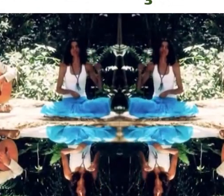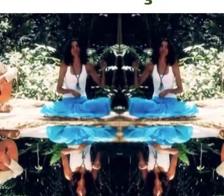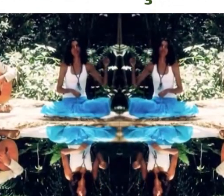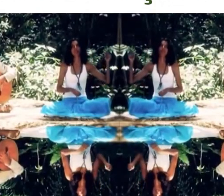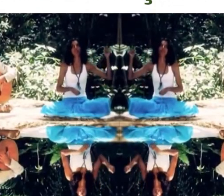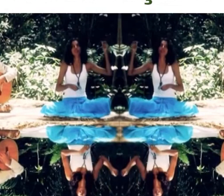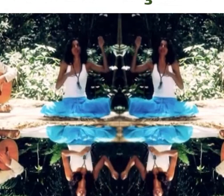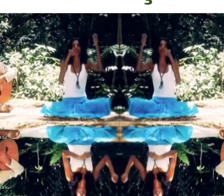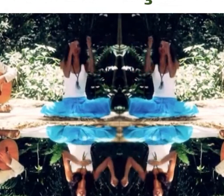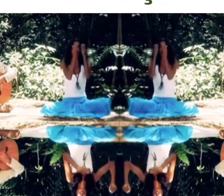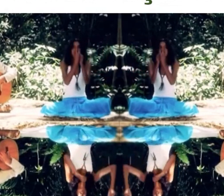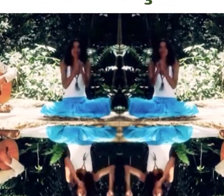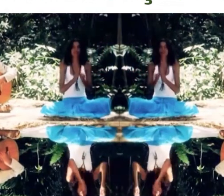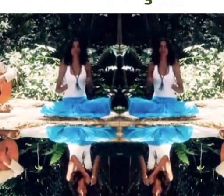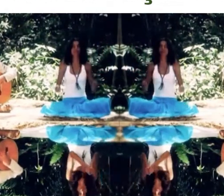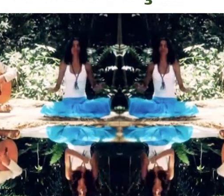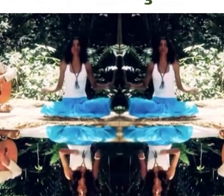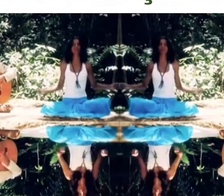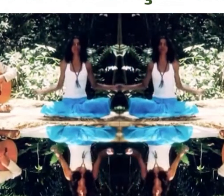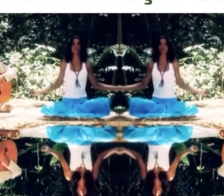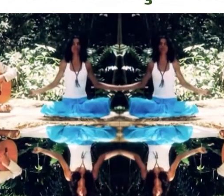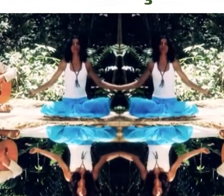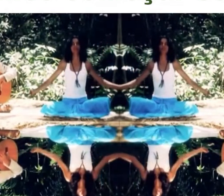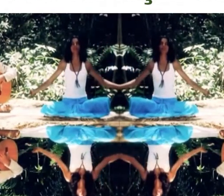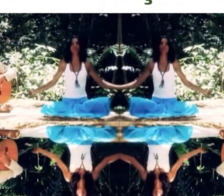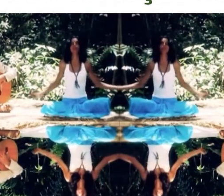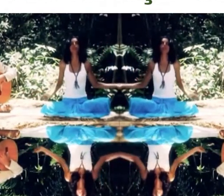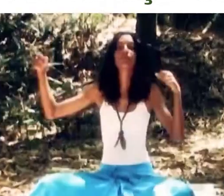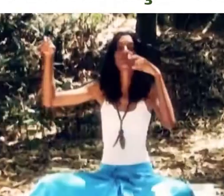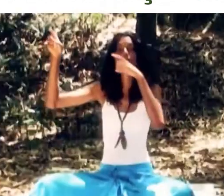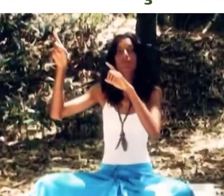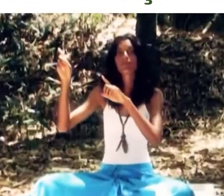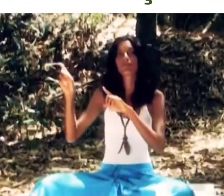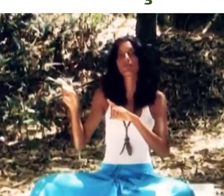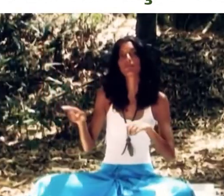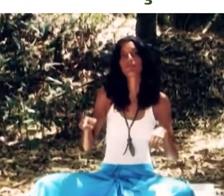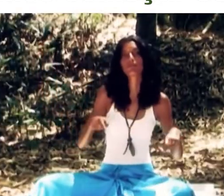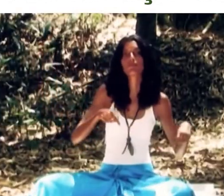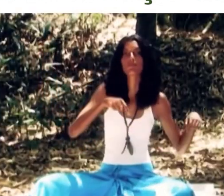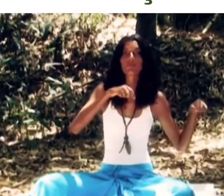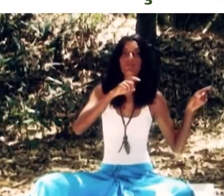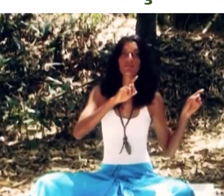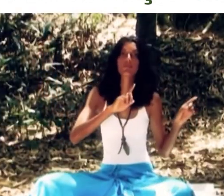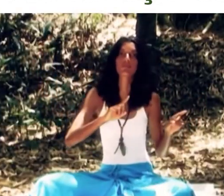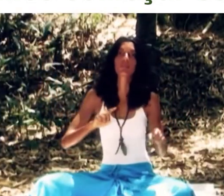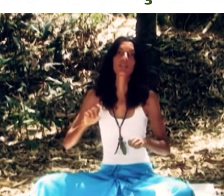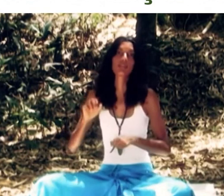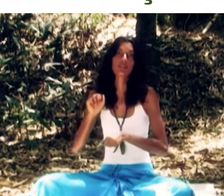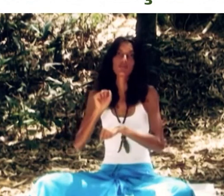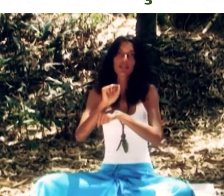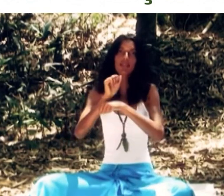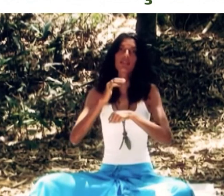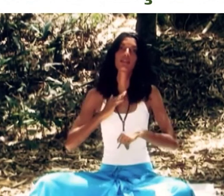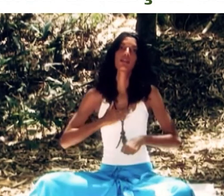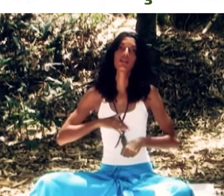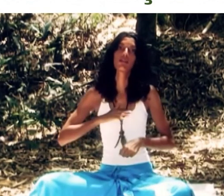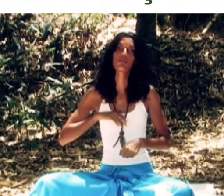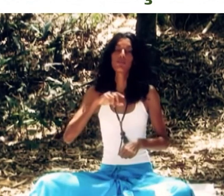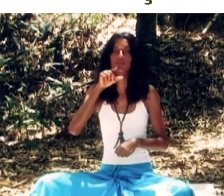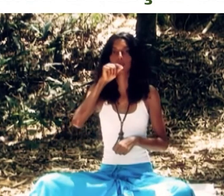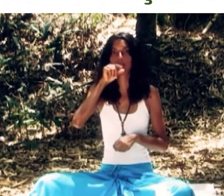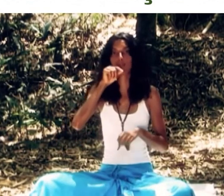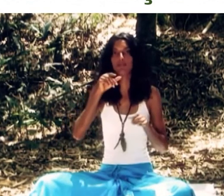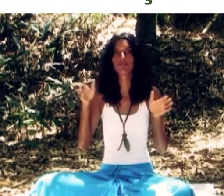saída é o infinito E a saída infinito Espere e